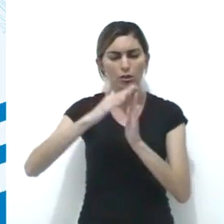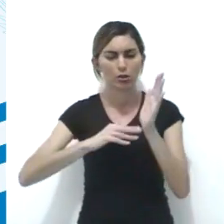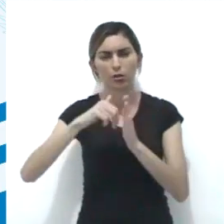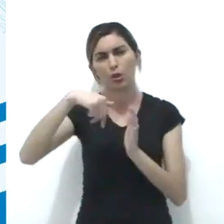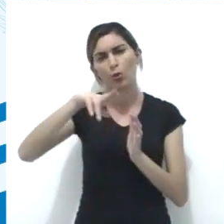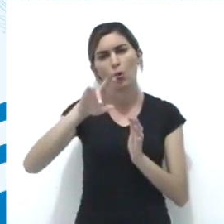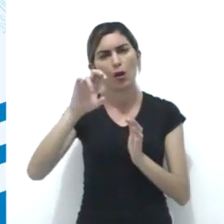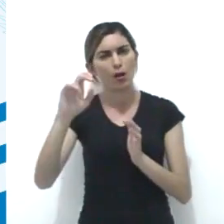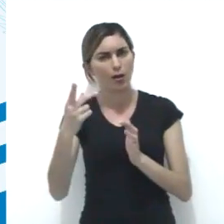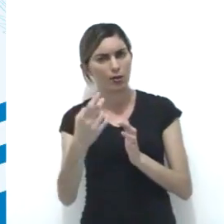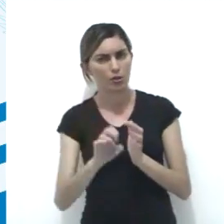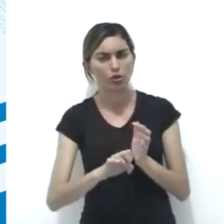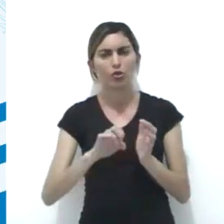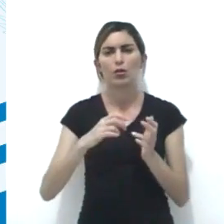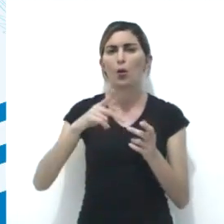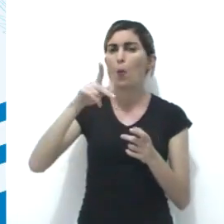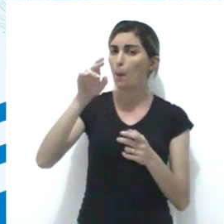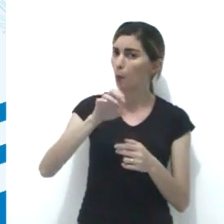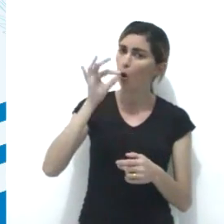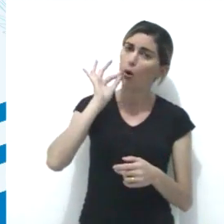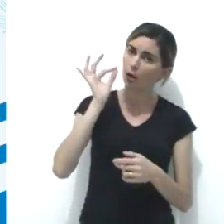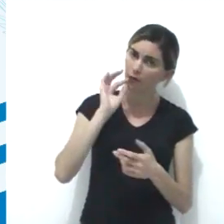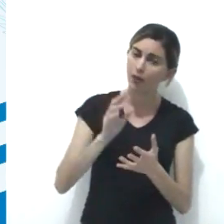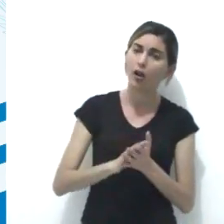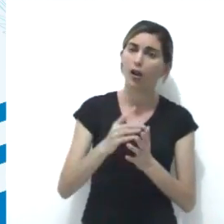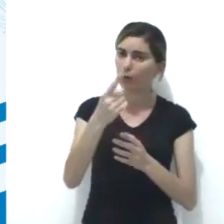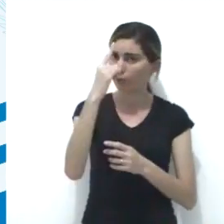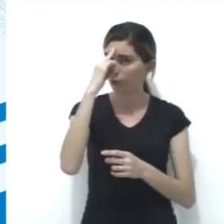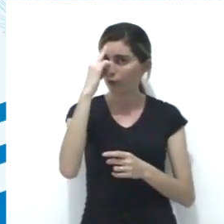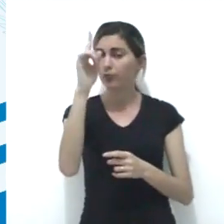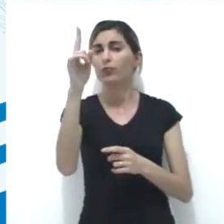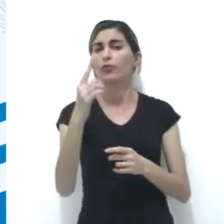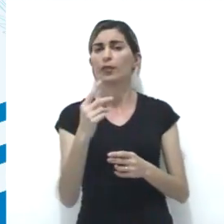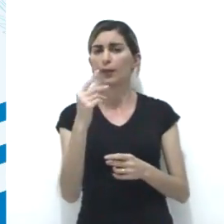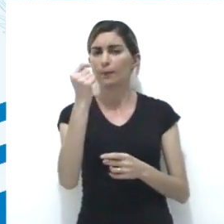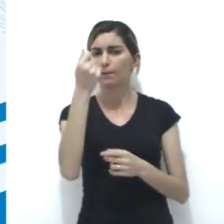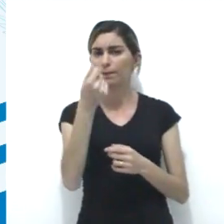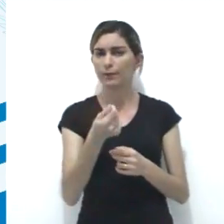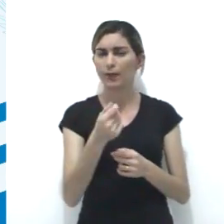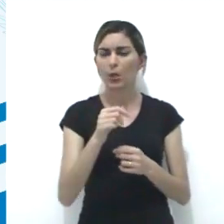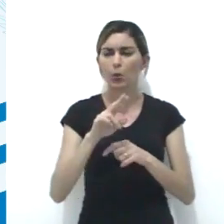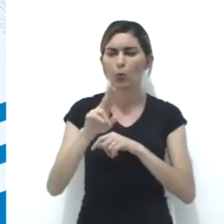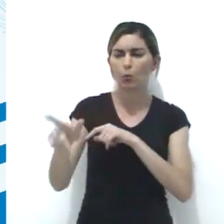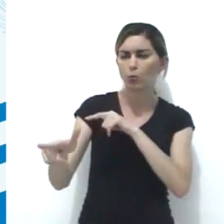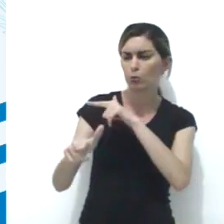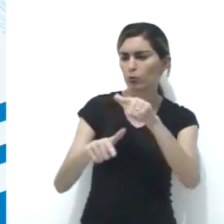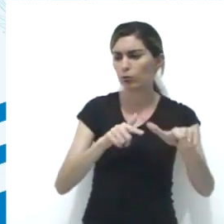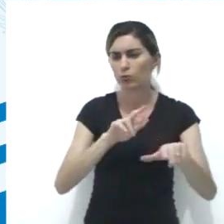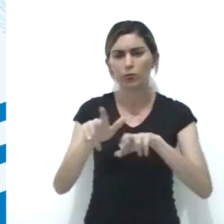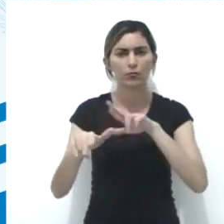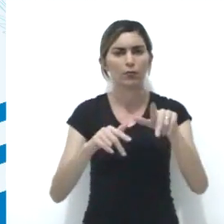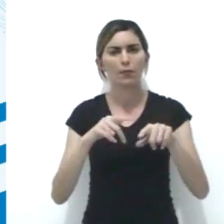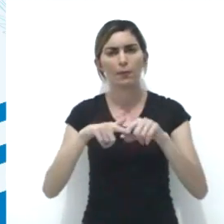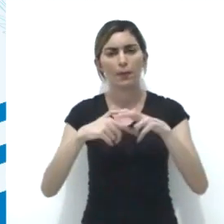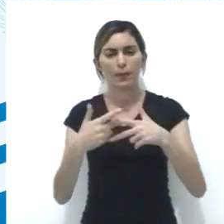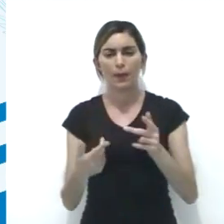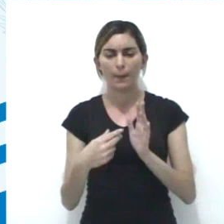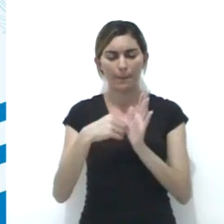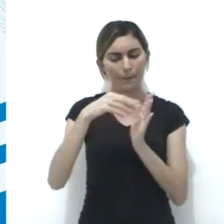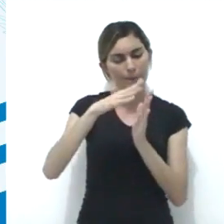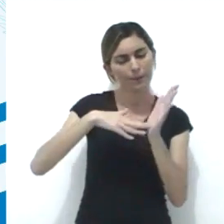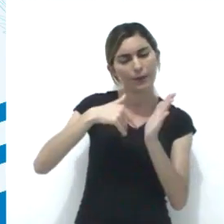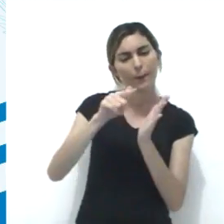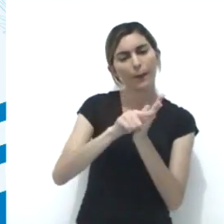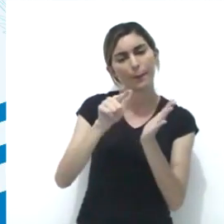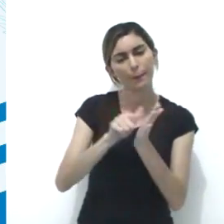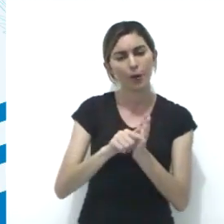tinta guache, colorau, pó de café, use a criatividade, explore materiais diversos e retrate